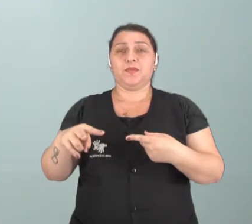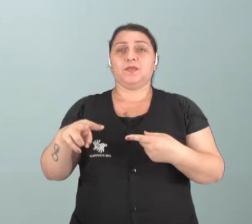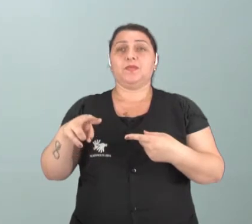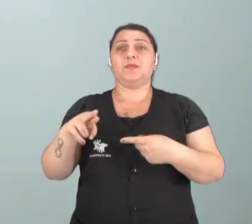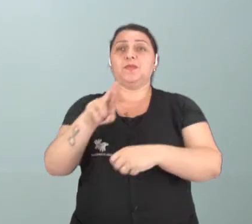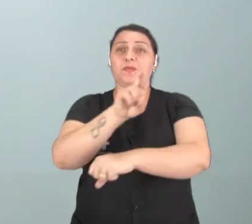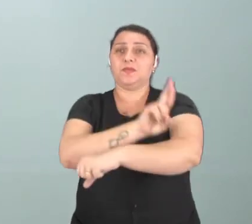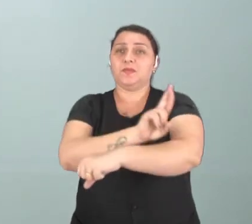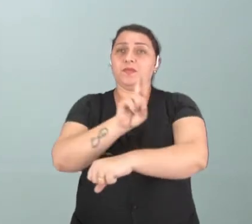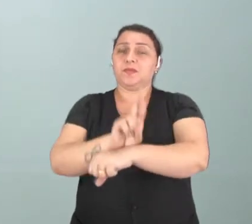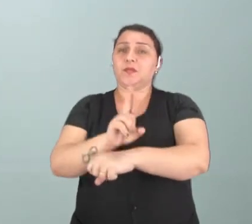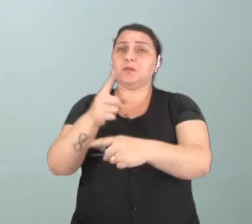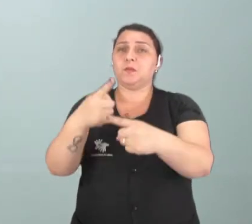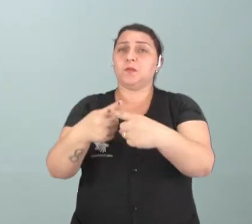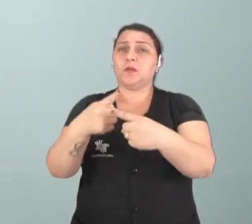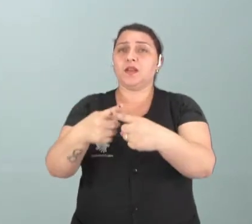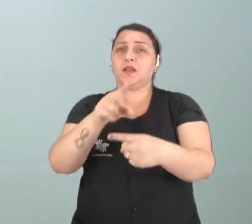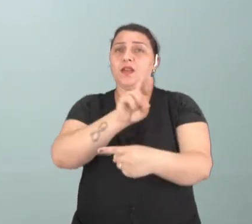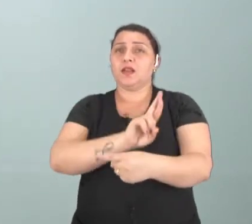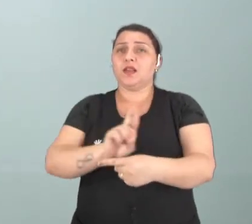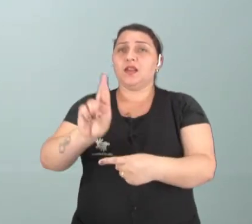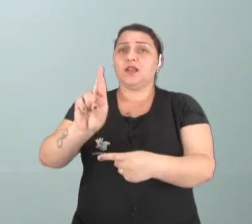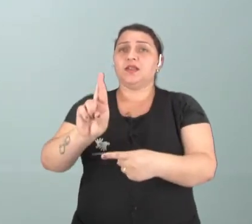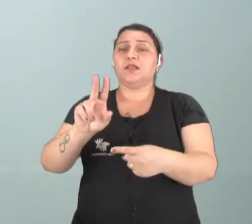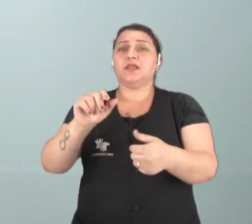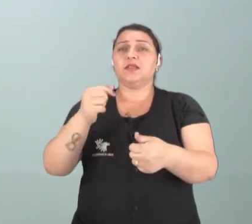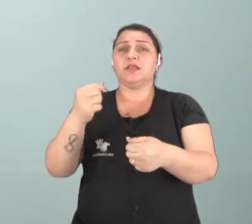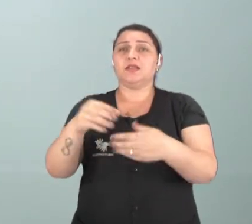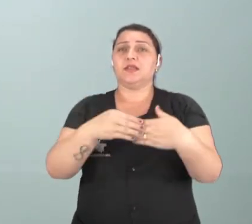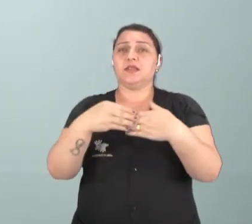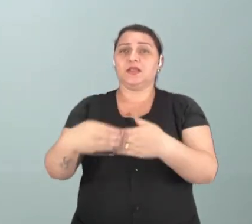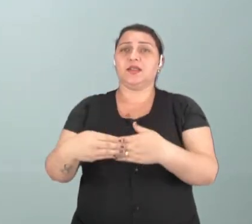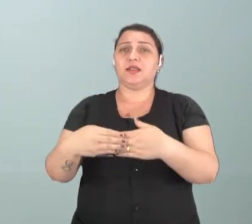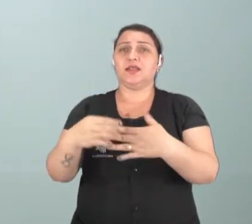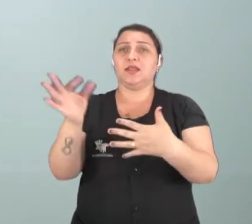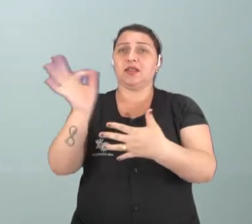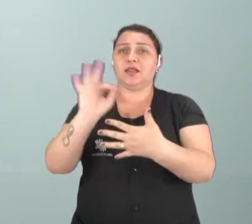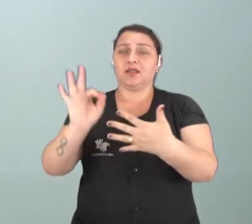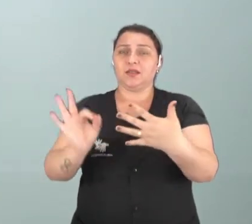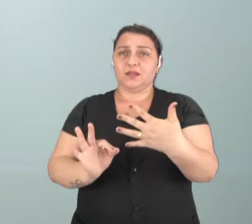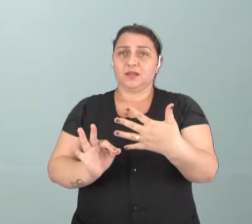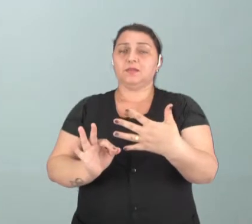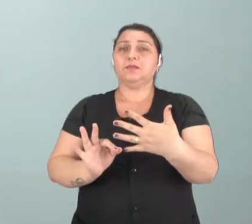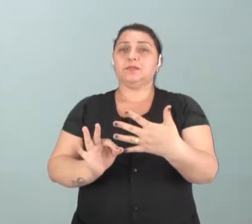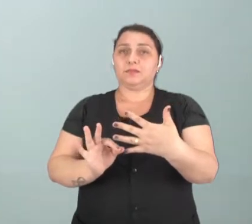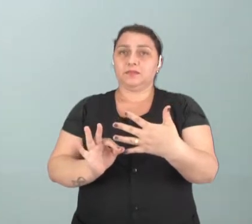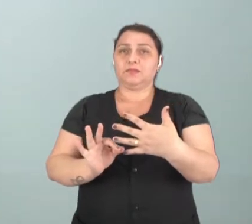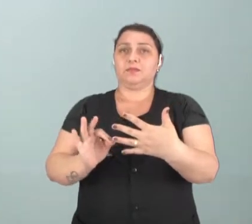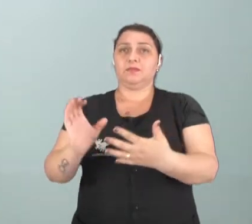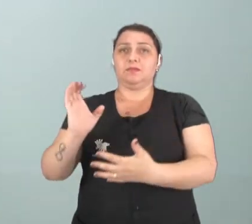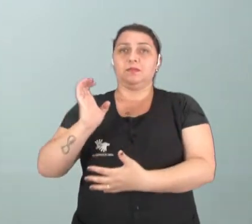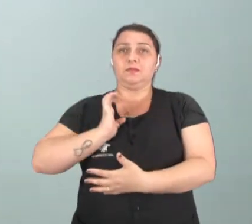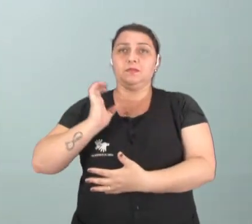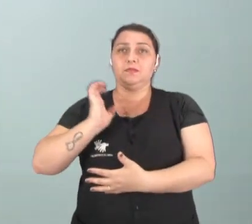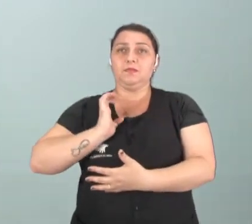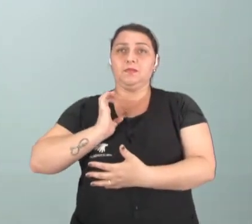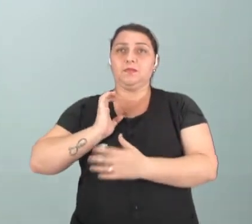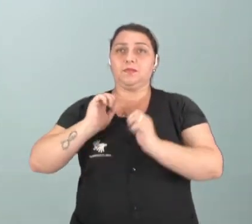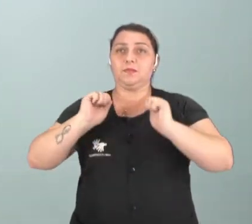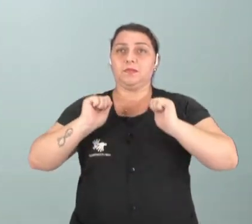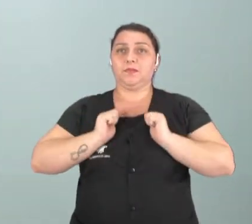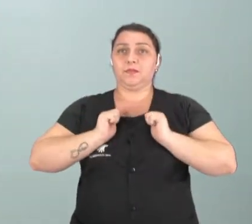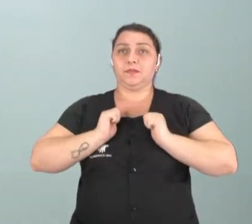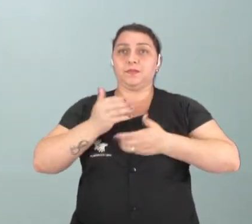religioso? Porque a religião, ela trabalha elementos que são considerados como os elementos éticos de comportamento, de